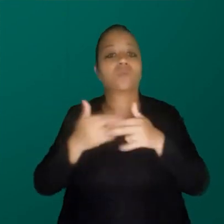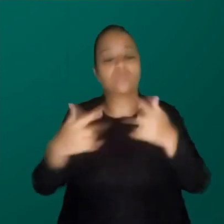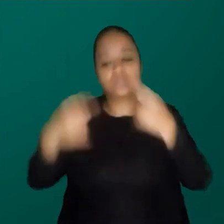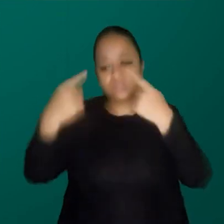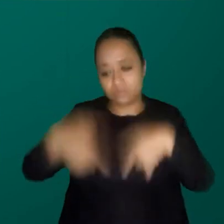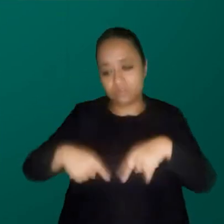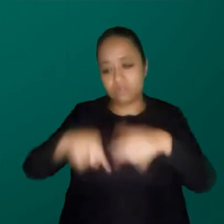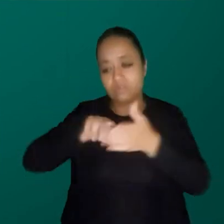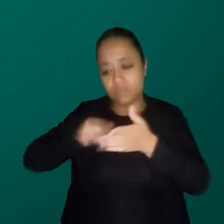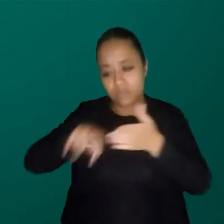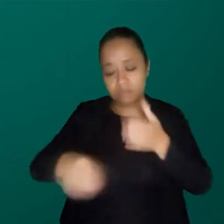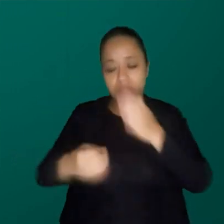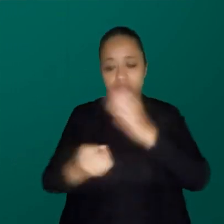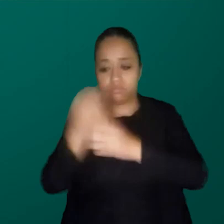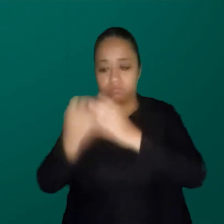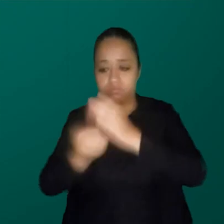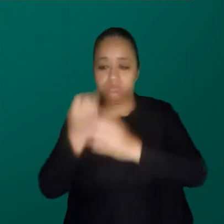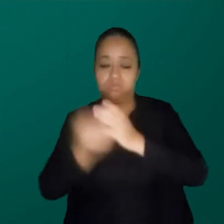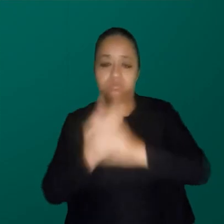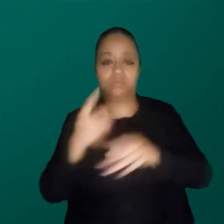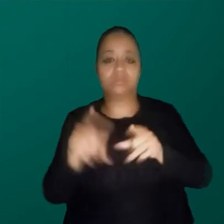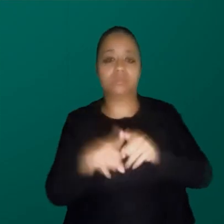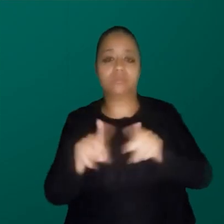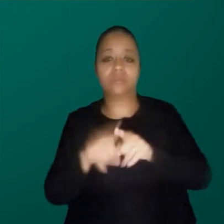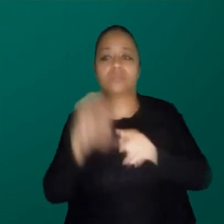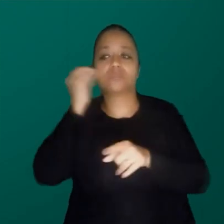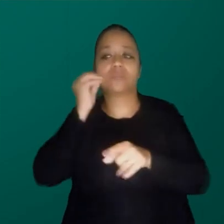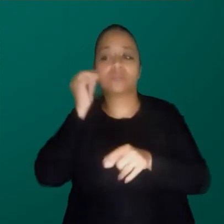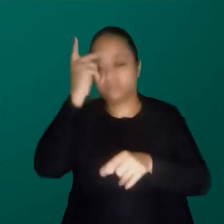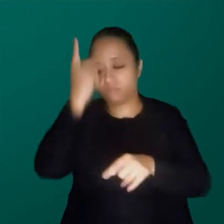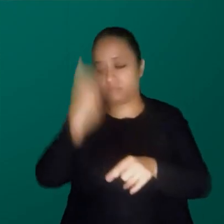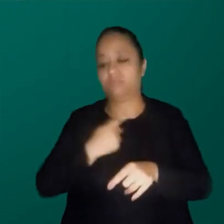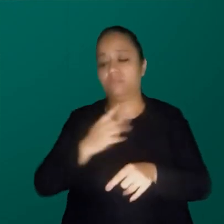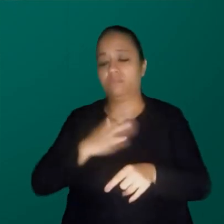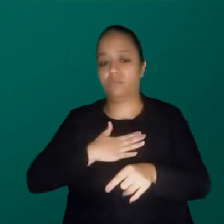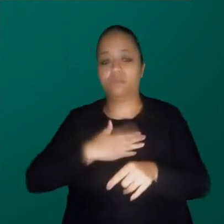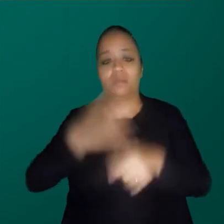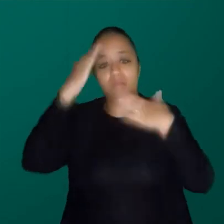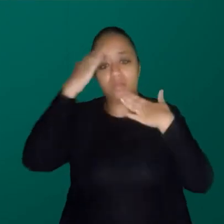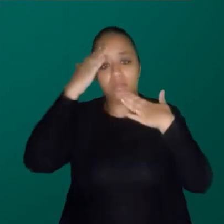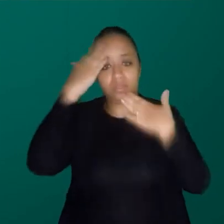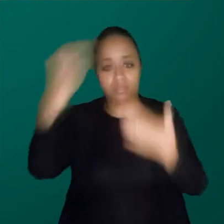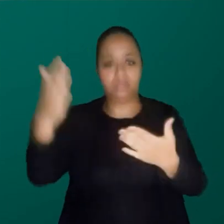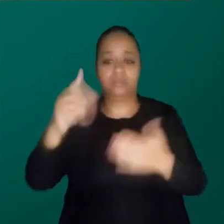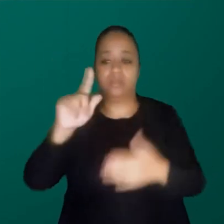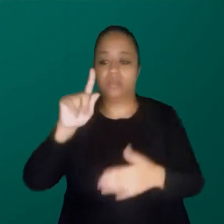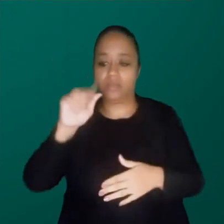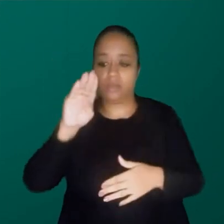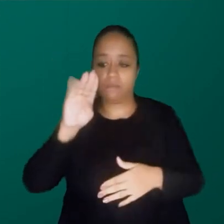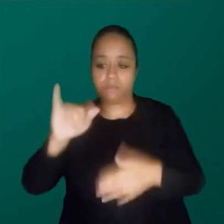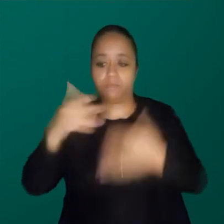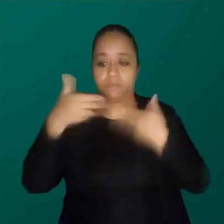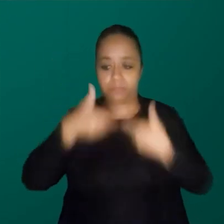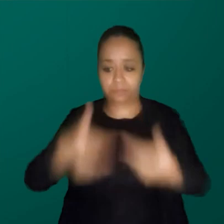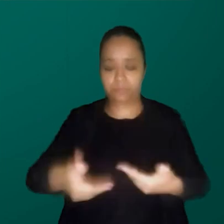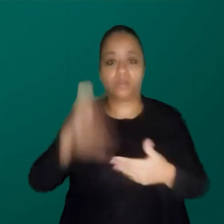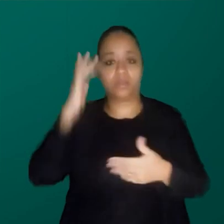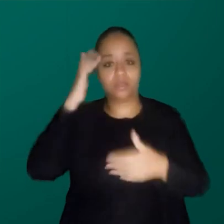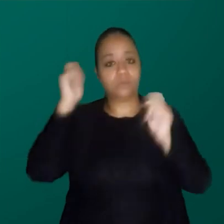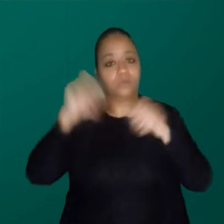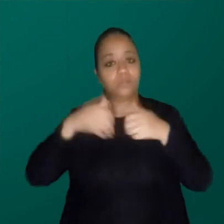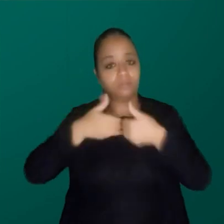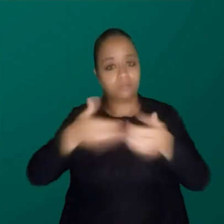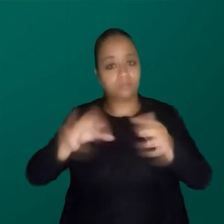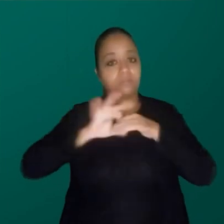dos desafios que eu acho que surgiram aqui e que atravessam também essa minha experiência pessoal. E eu agradeço imensamente a Gabi pelo convite, acho que a gente pode abrir